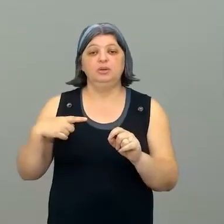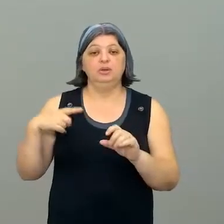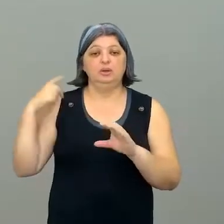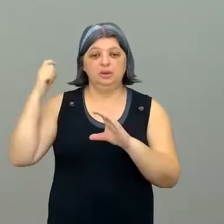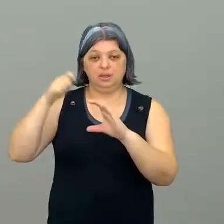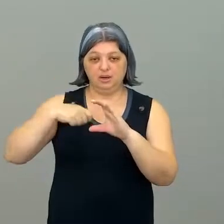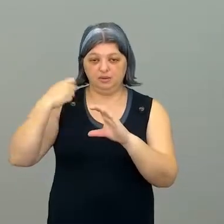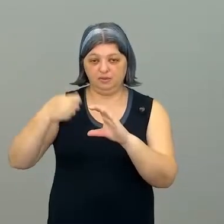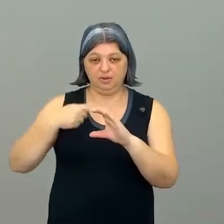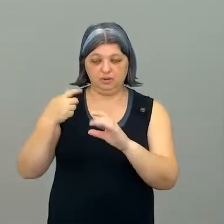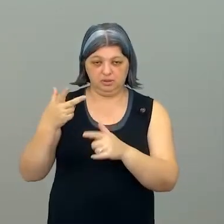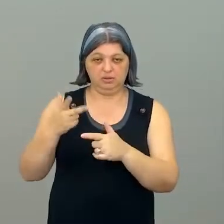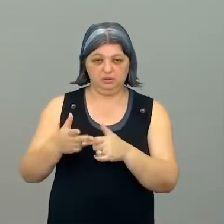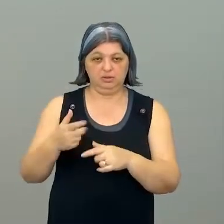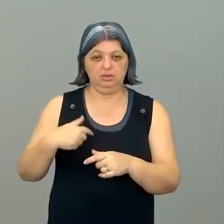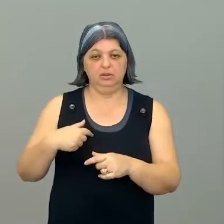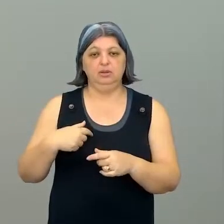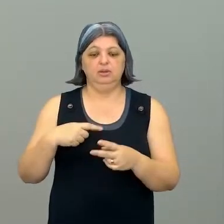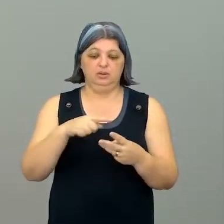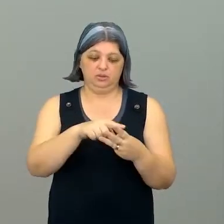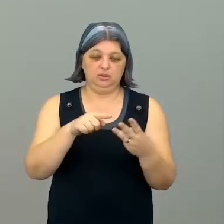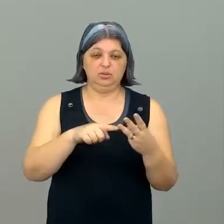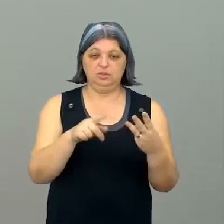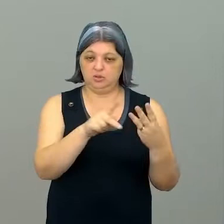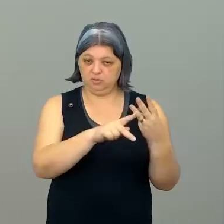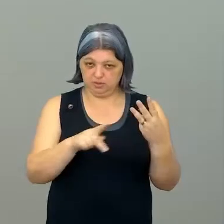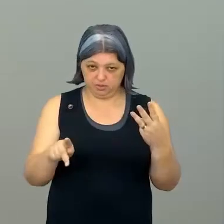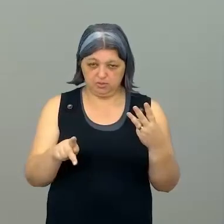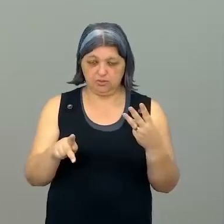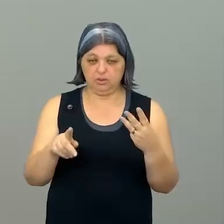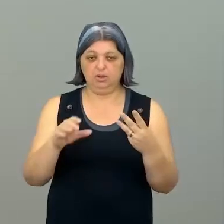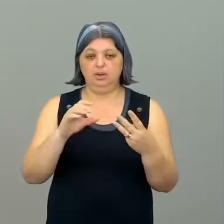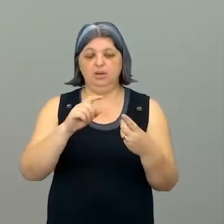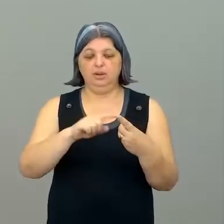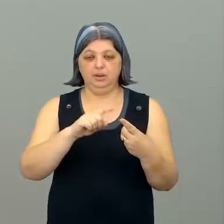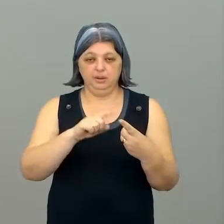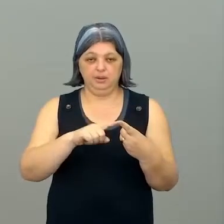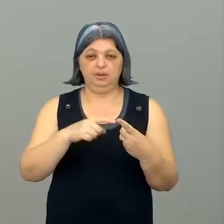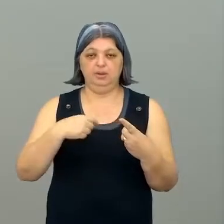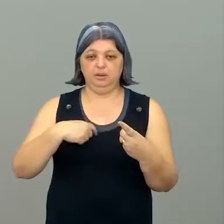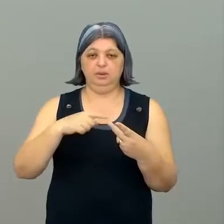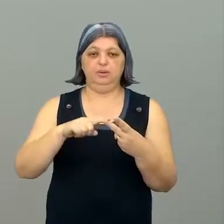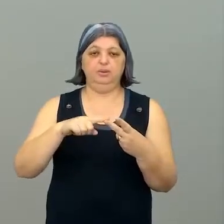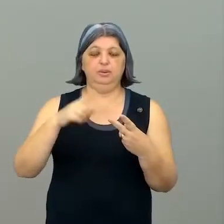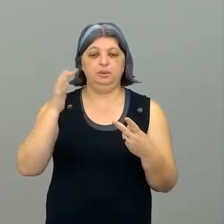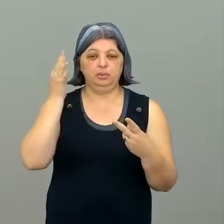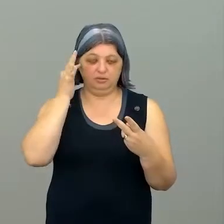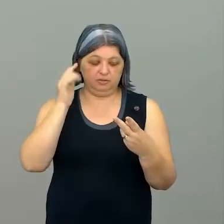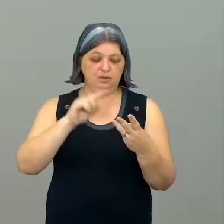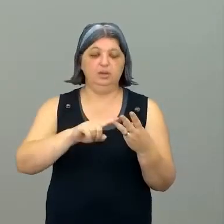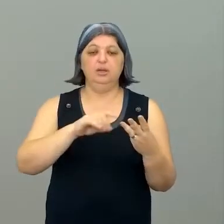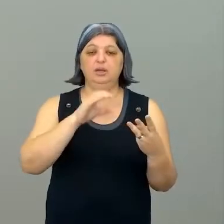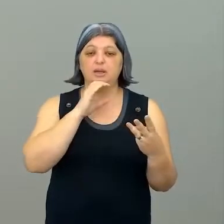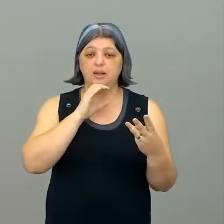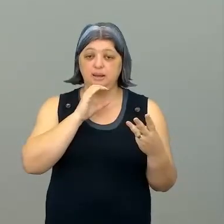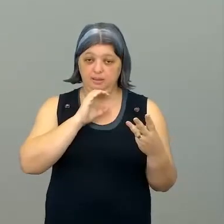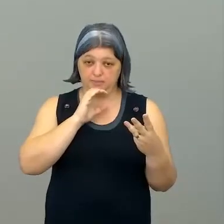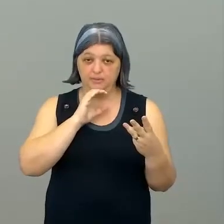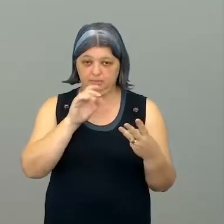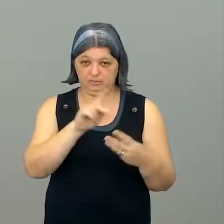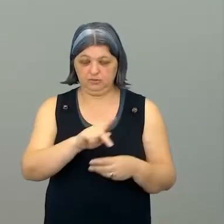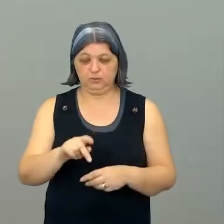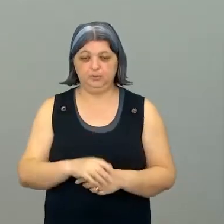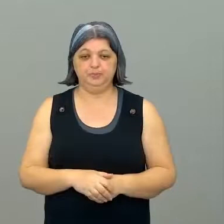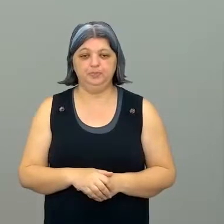porque, né, eu fui eu, a Mófei e o Kleber, a gente gravou uma aula para o aprofundamento do Kleber, na verdade, para o componente dele,